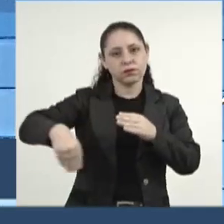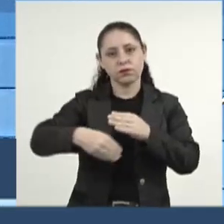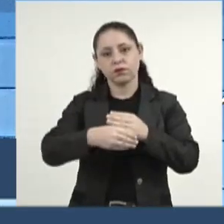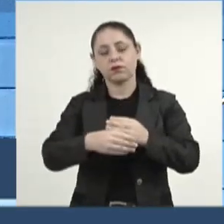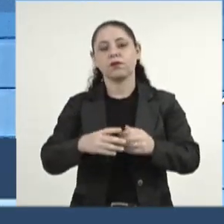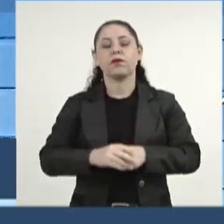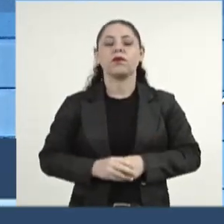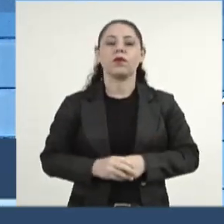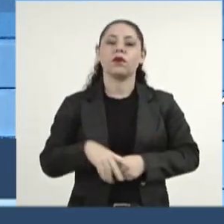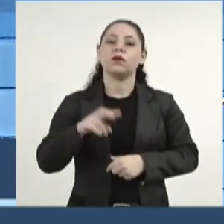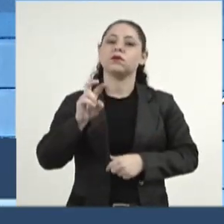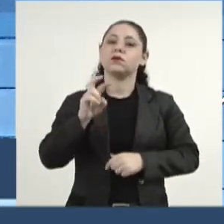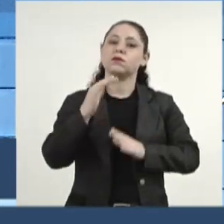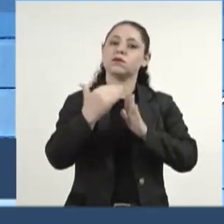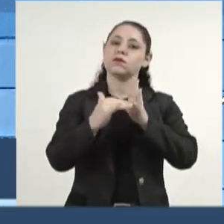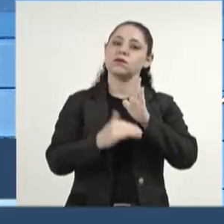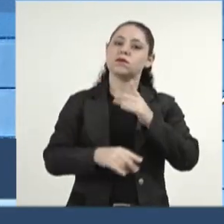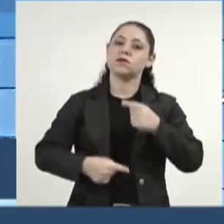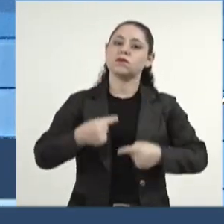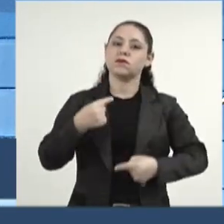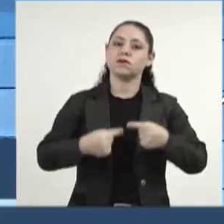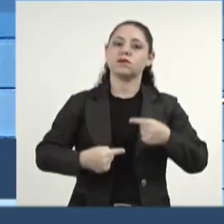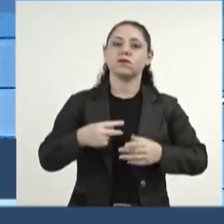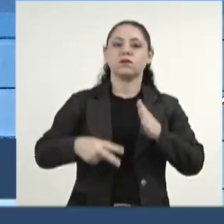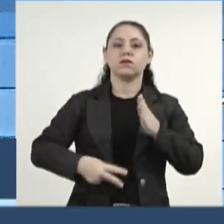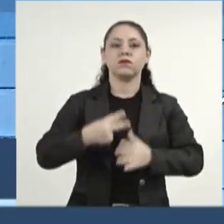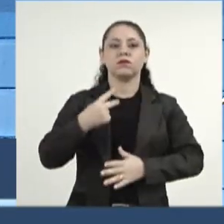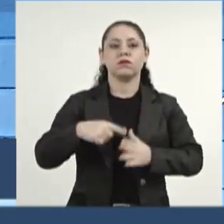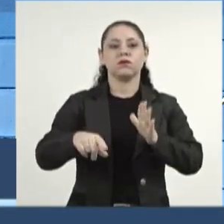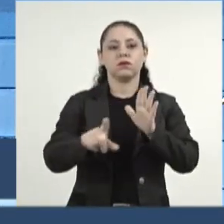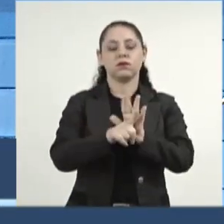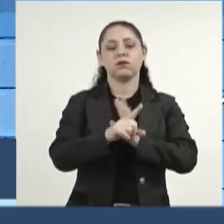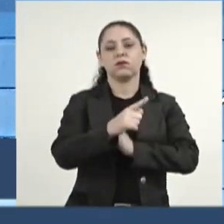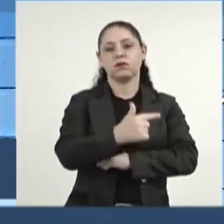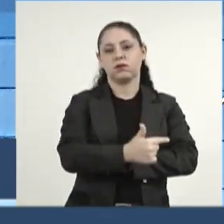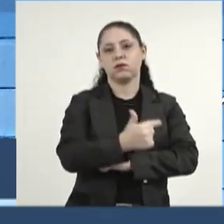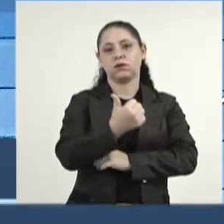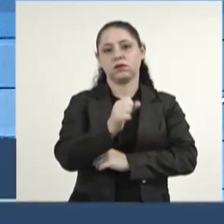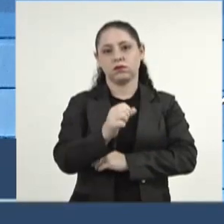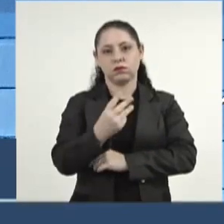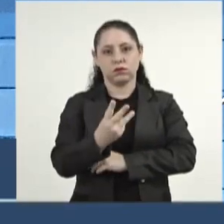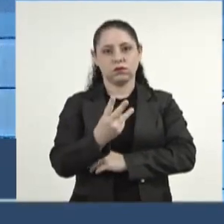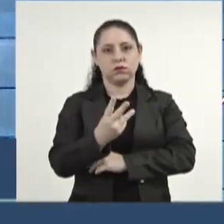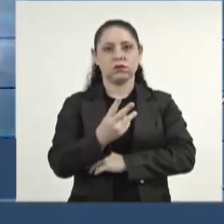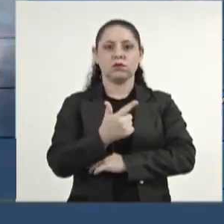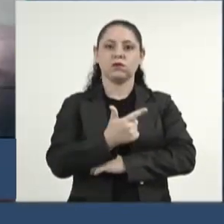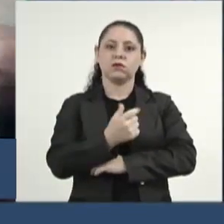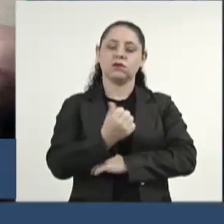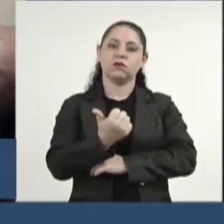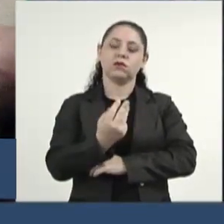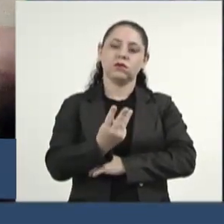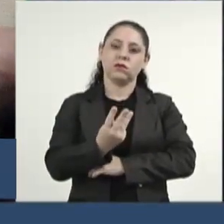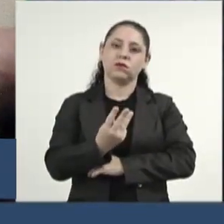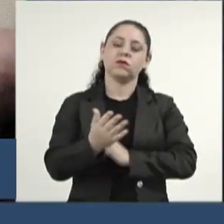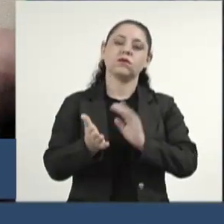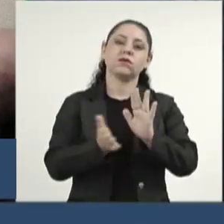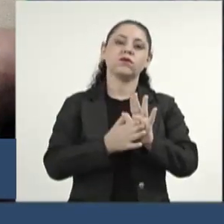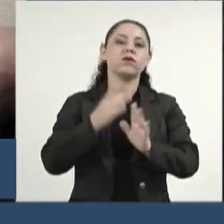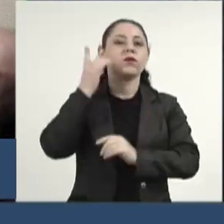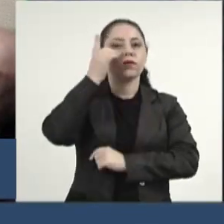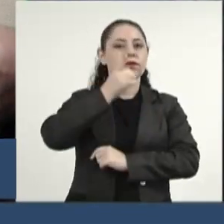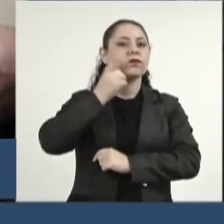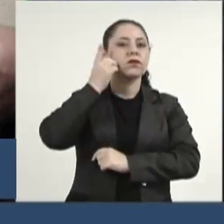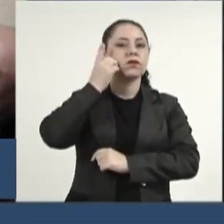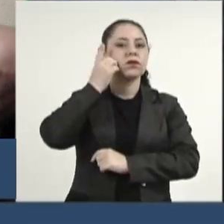Item 5, segunda discussão em votação nominal, projeto de lei 283-2023, que é a autoria do ilustre